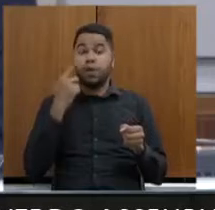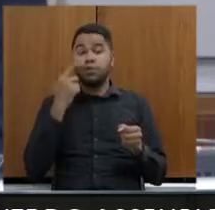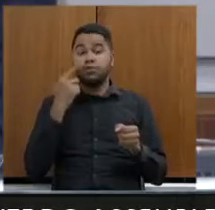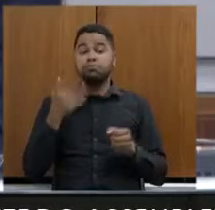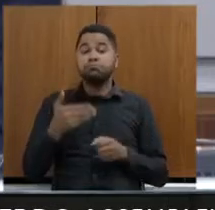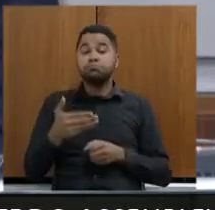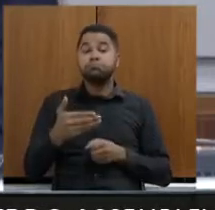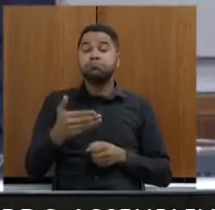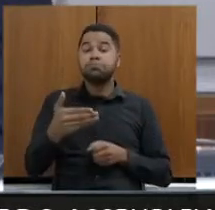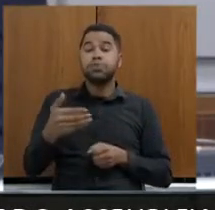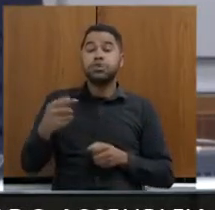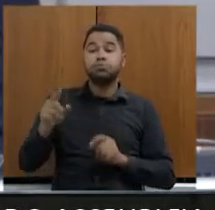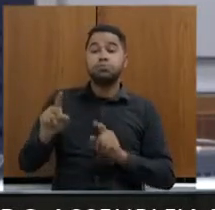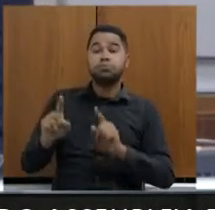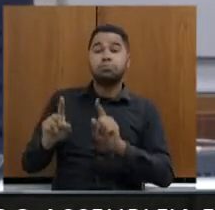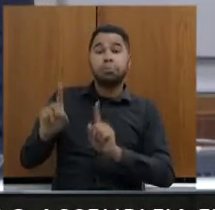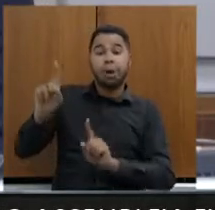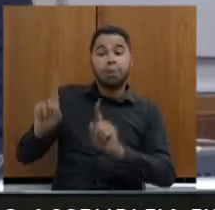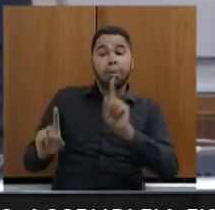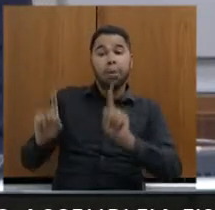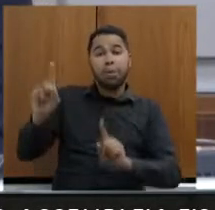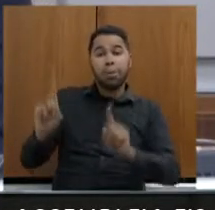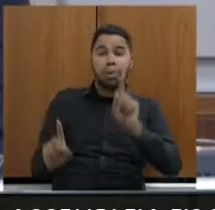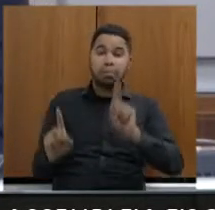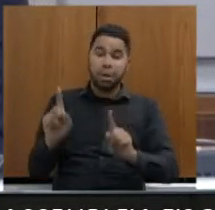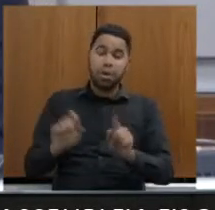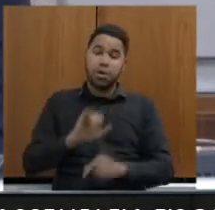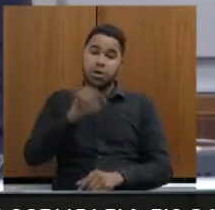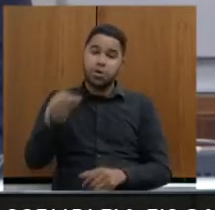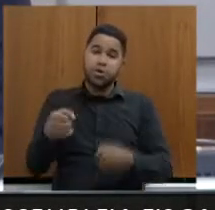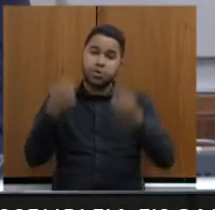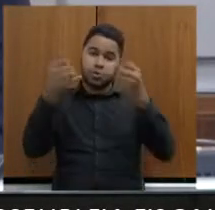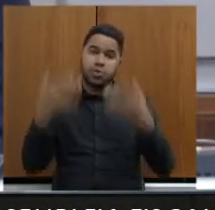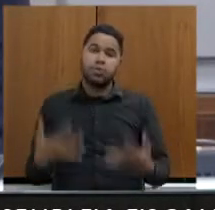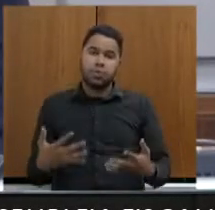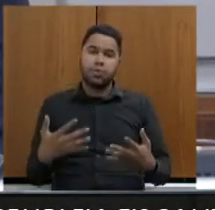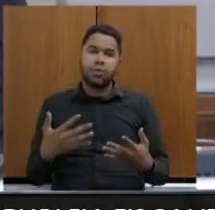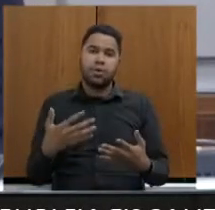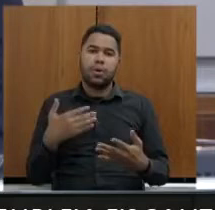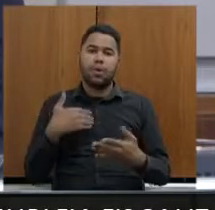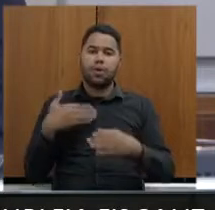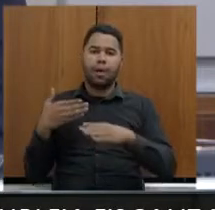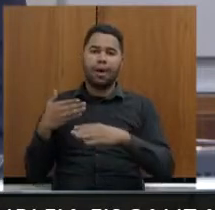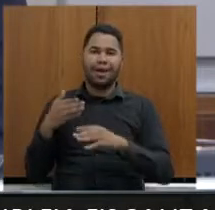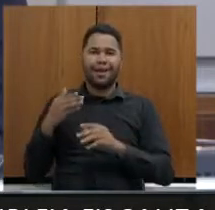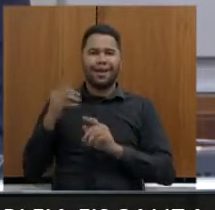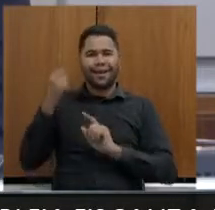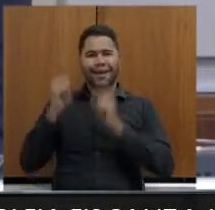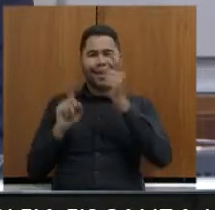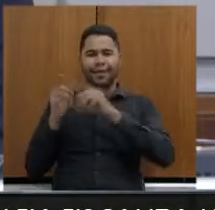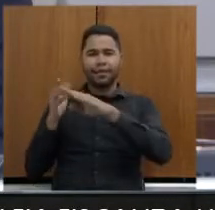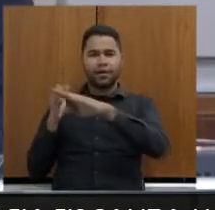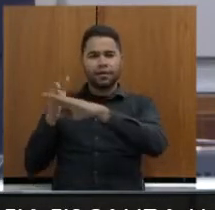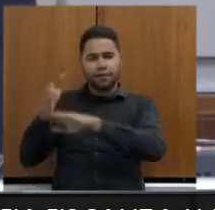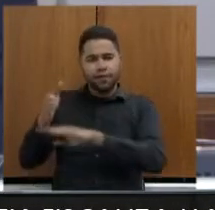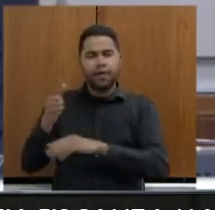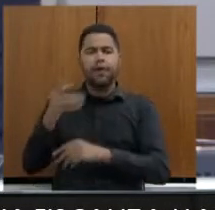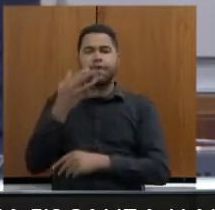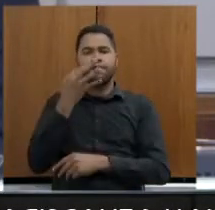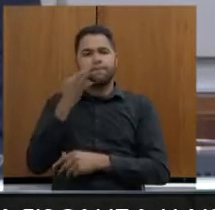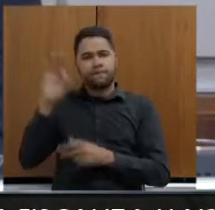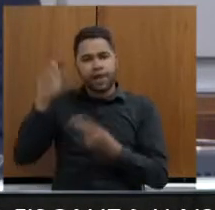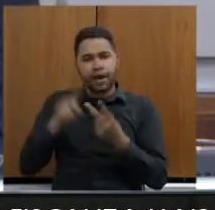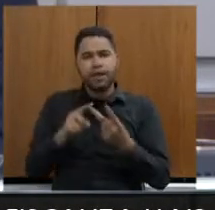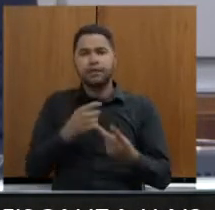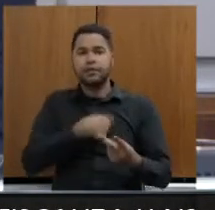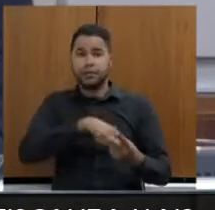concorrentes. Inclusive, isso justificou a minha ida no Carnaval para a França, Espanha e, mais recente,